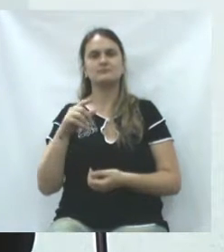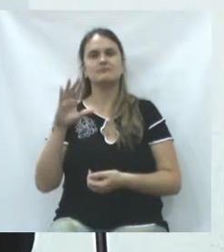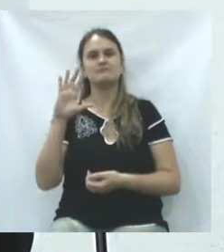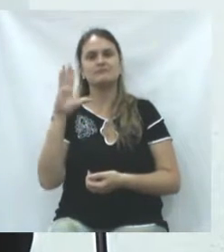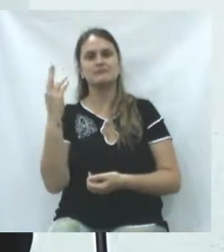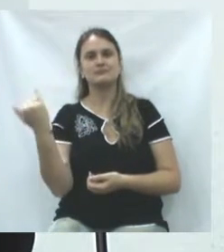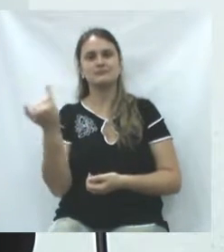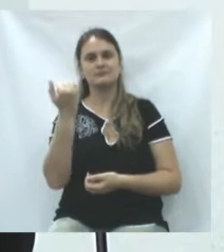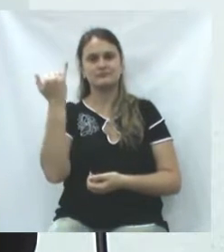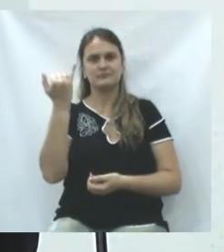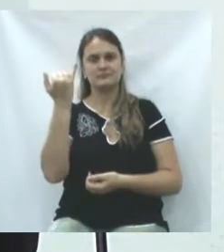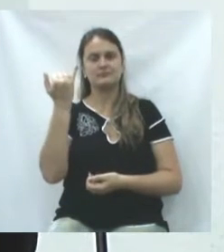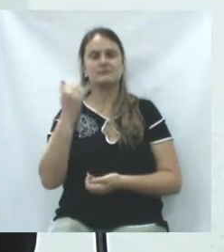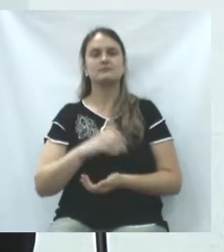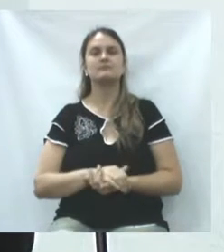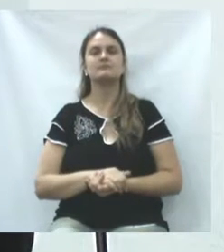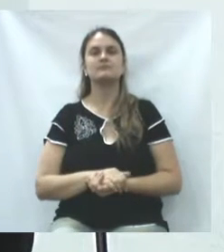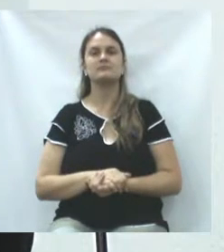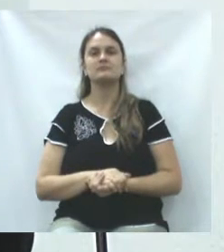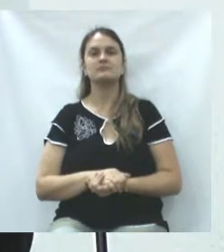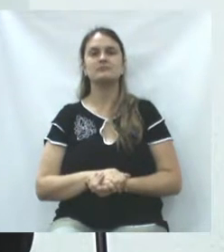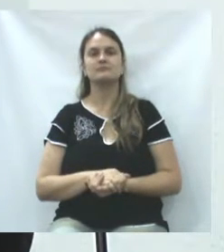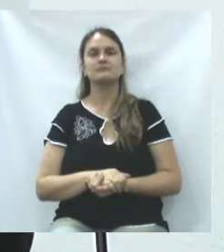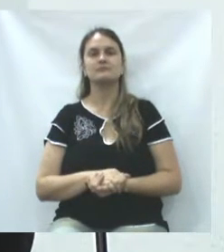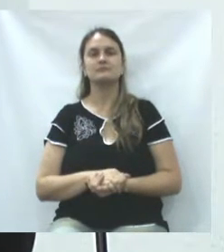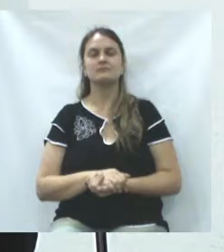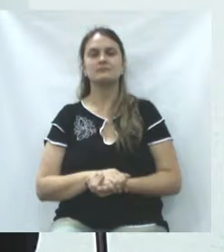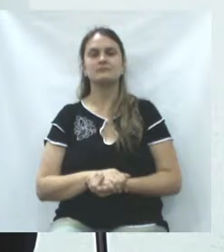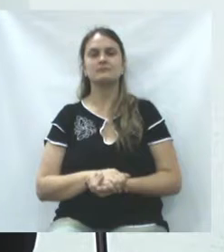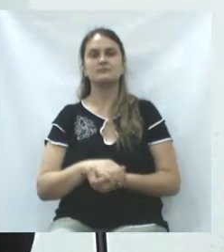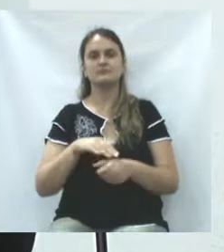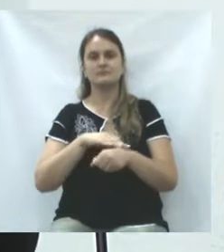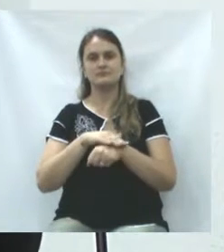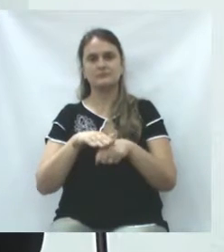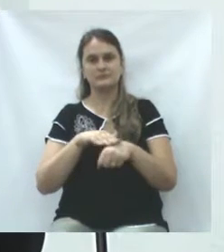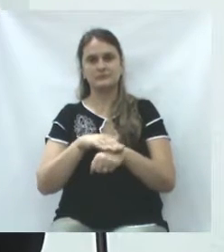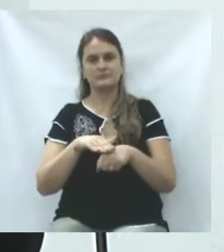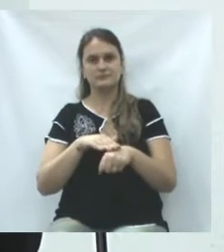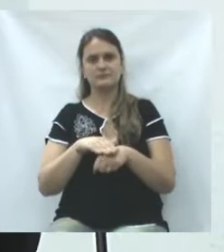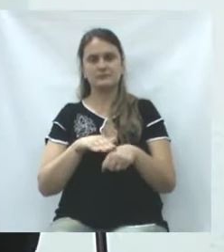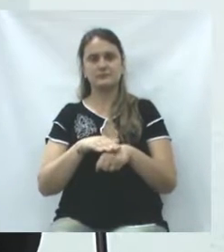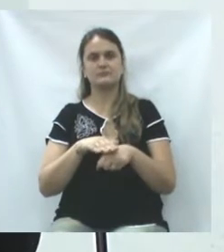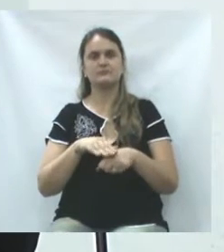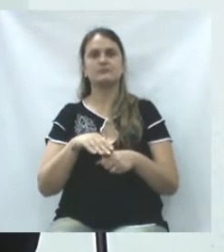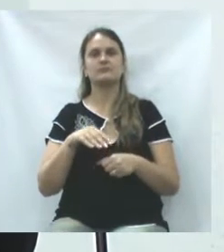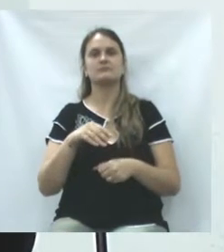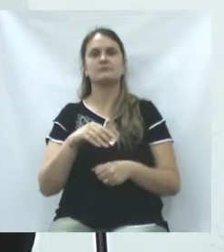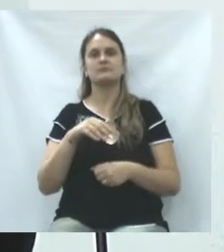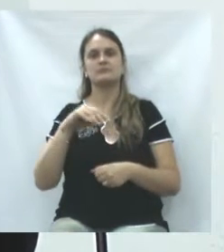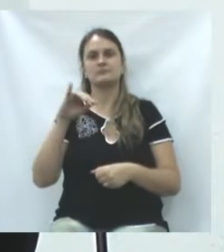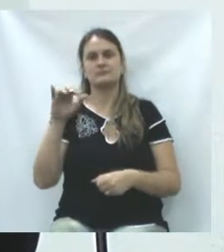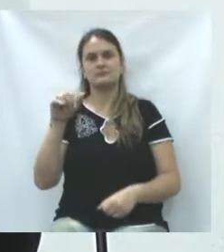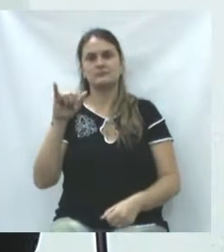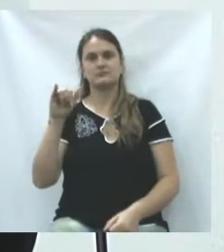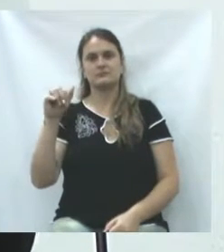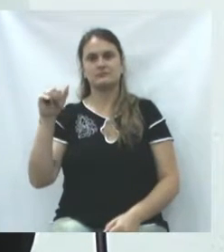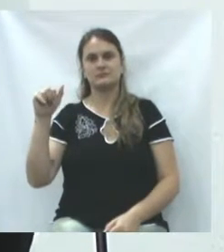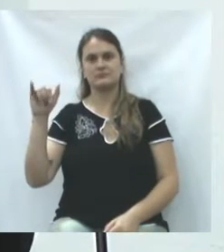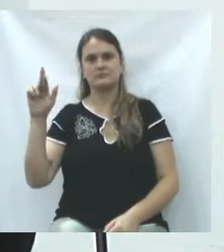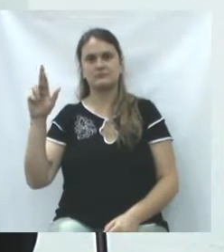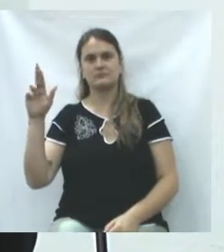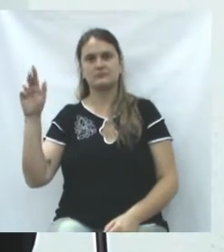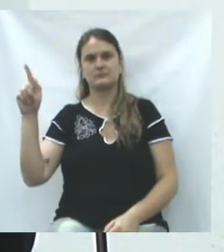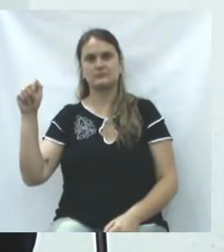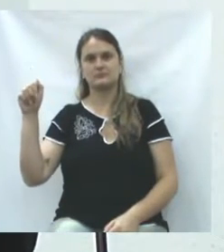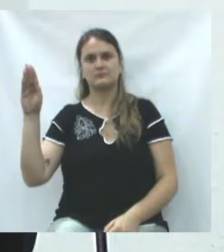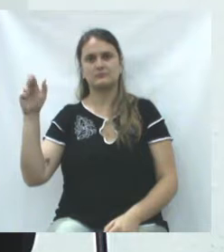muito importante e uma razão bastante importante. Até conversava com o seu Gabardo, meu xará, Jair Gabardo, aqui que